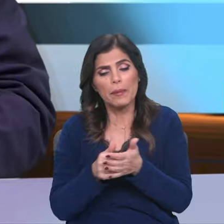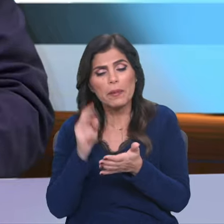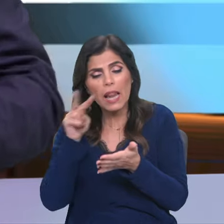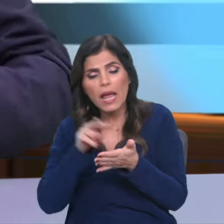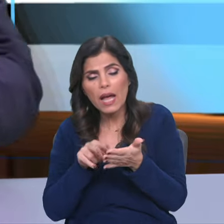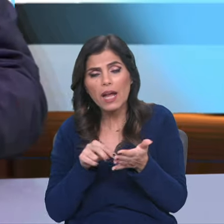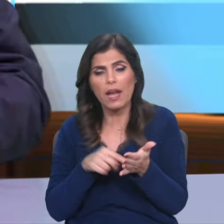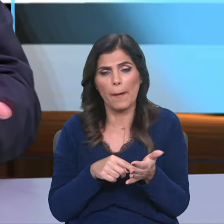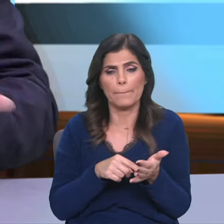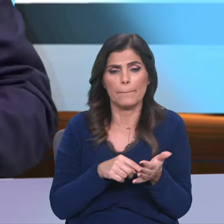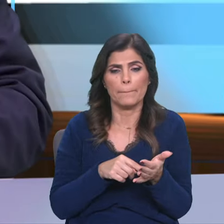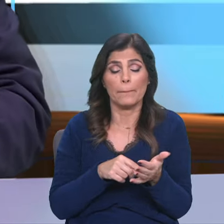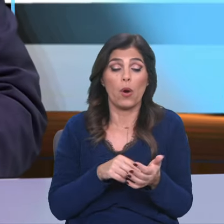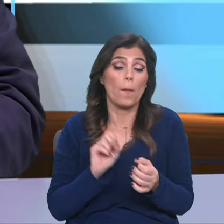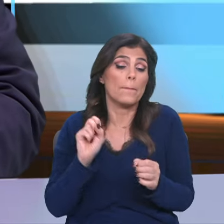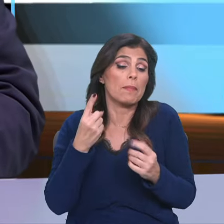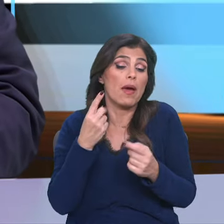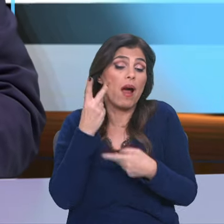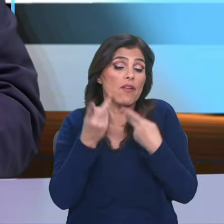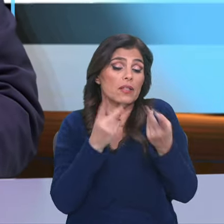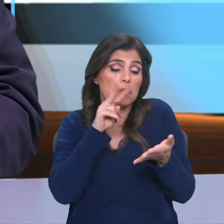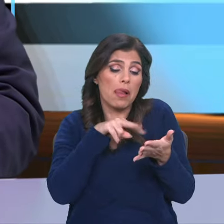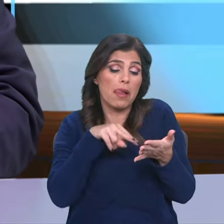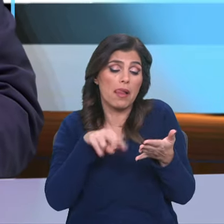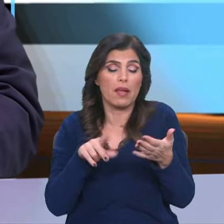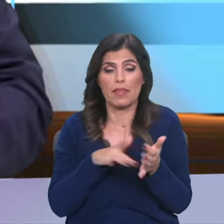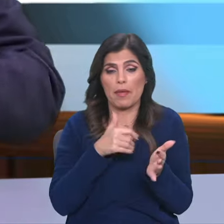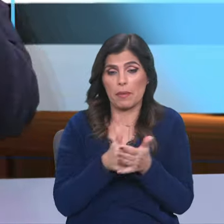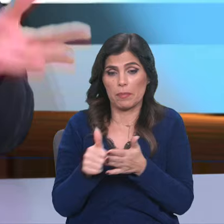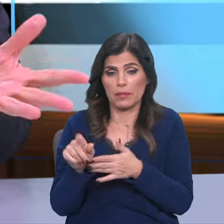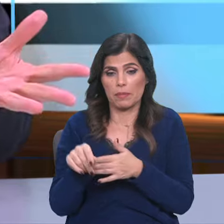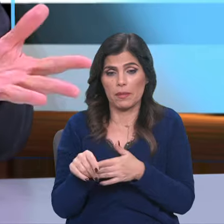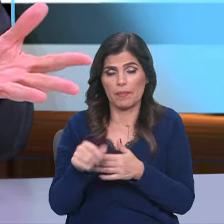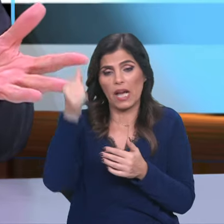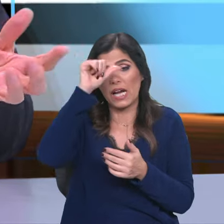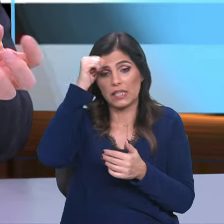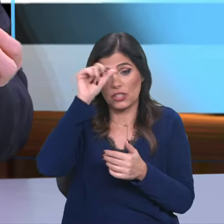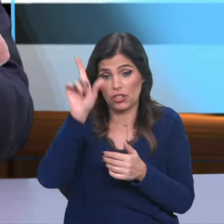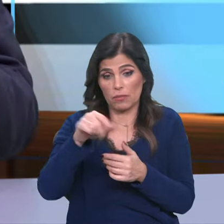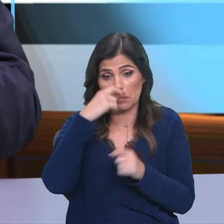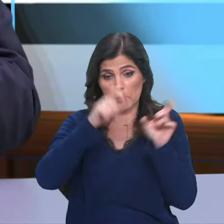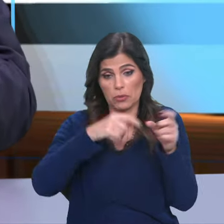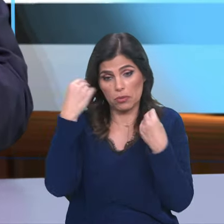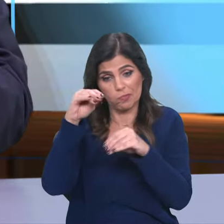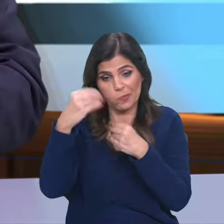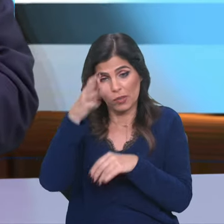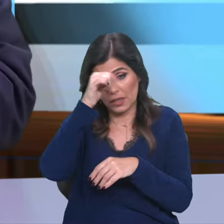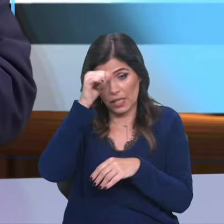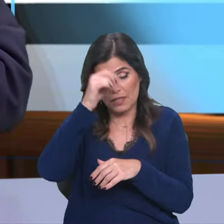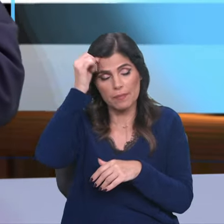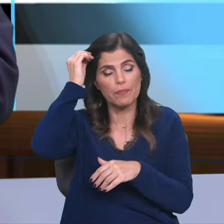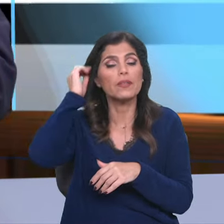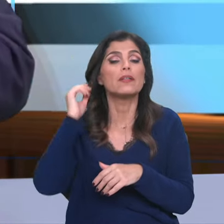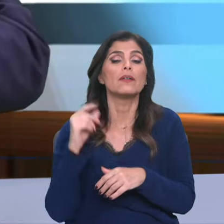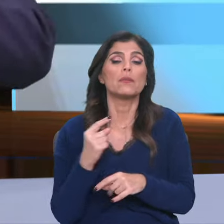é? Para uma primeira abordagem da Bíblia. Catequistas, não é? Porque, no